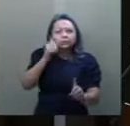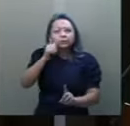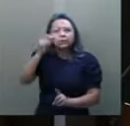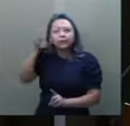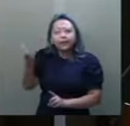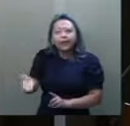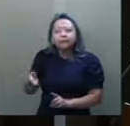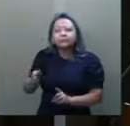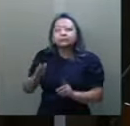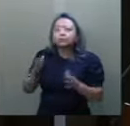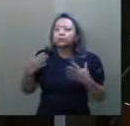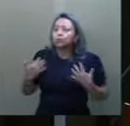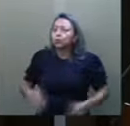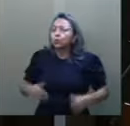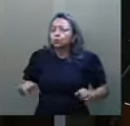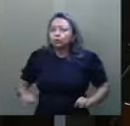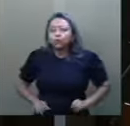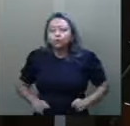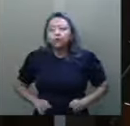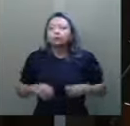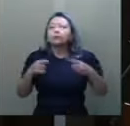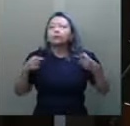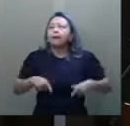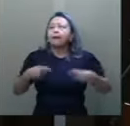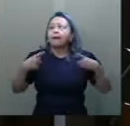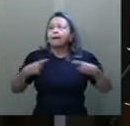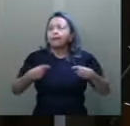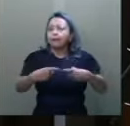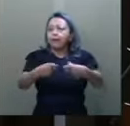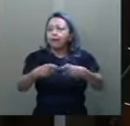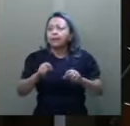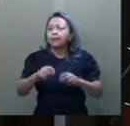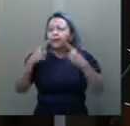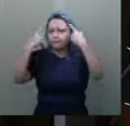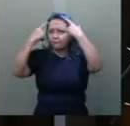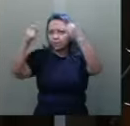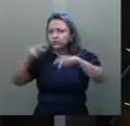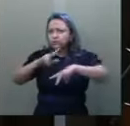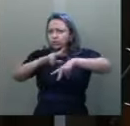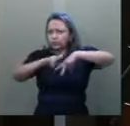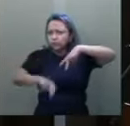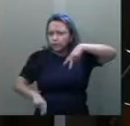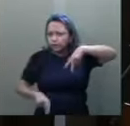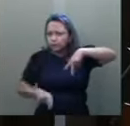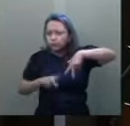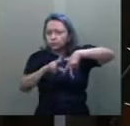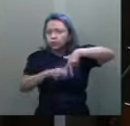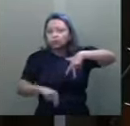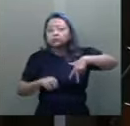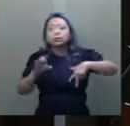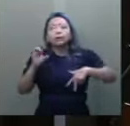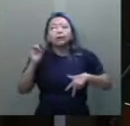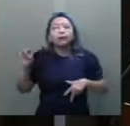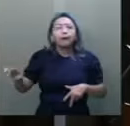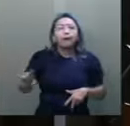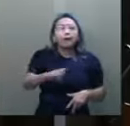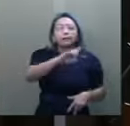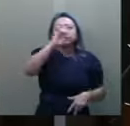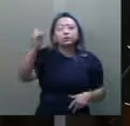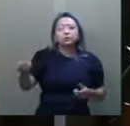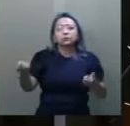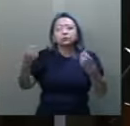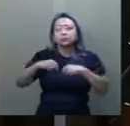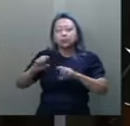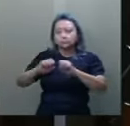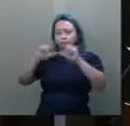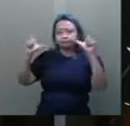flageladas por uma guerra, para que a violência de gênero de cada dia nos provoque